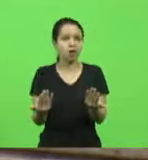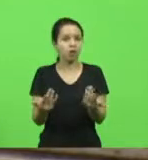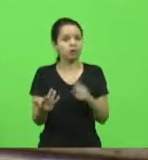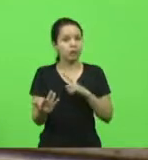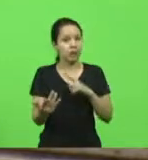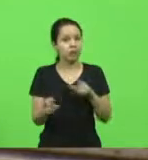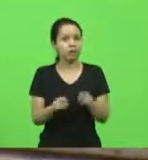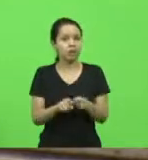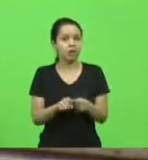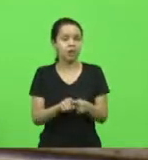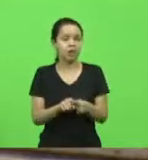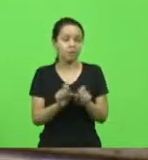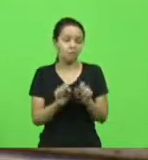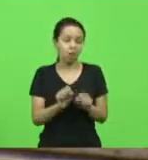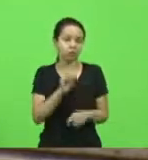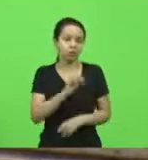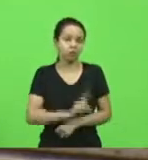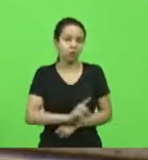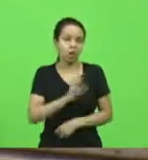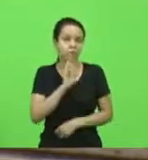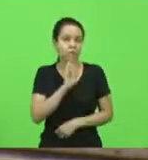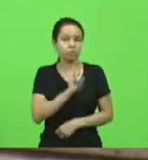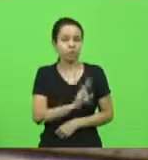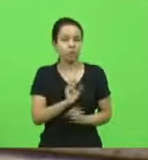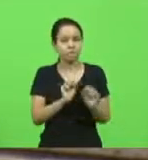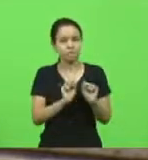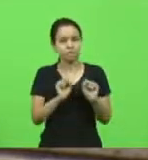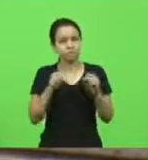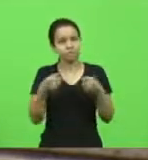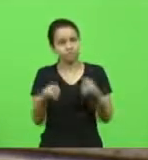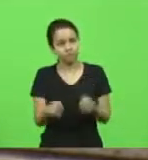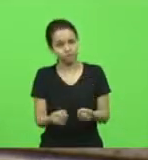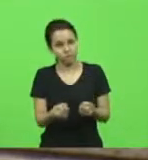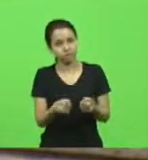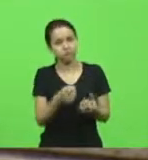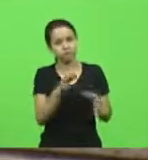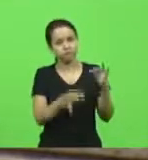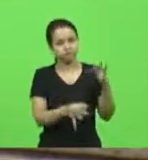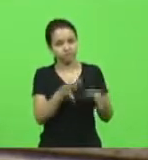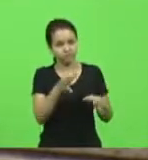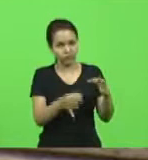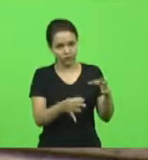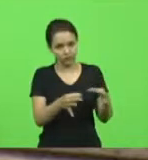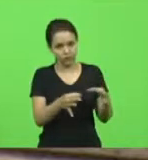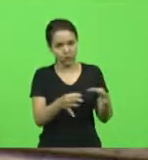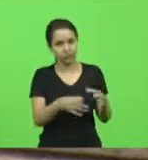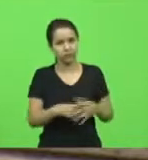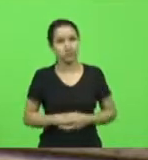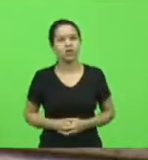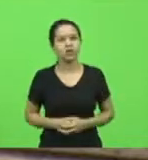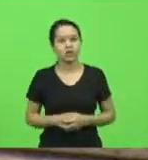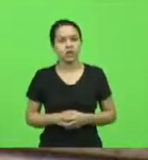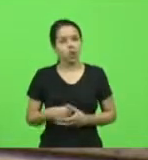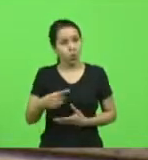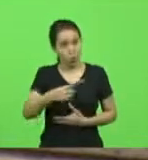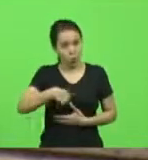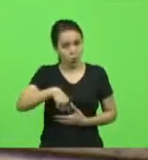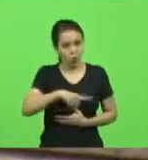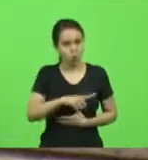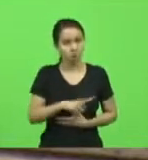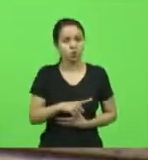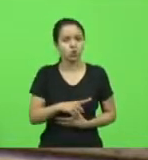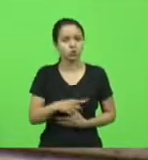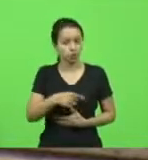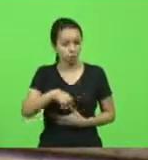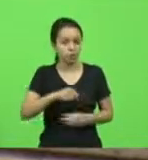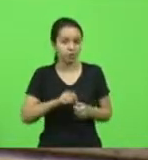responder e fazer a sua defesa nos autos do processo. É só isso que nós estamos fazendo aqui hoje, por isso